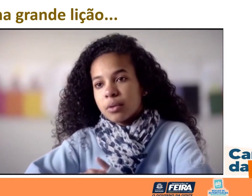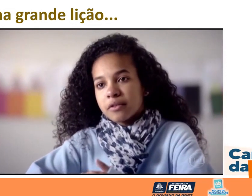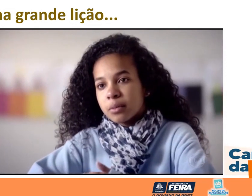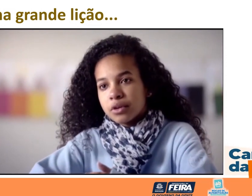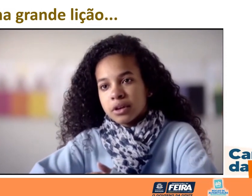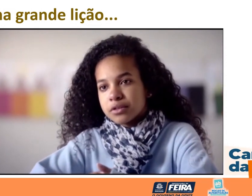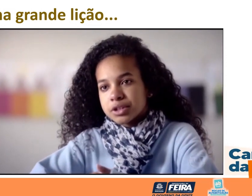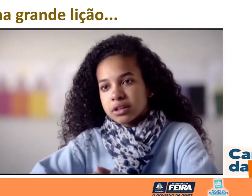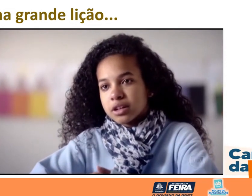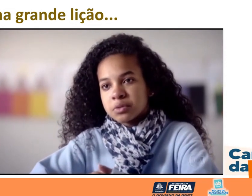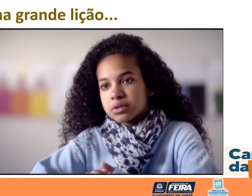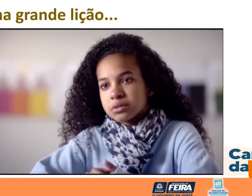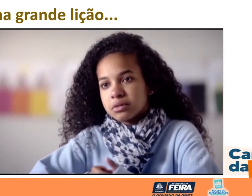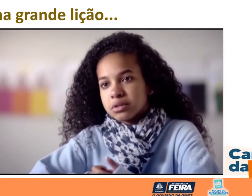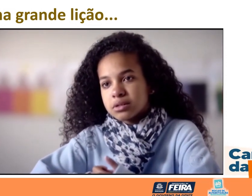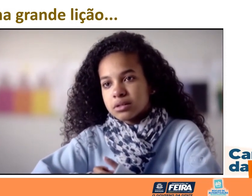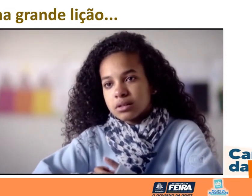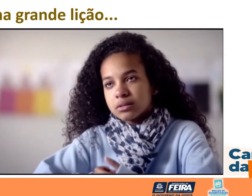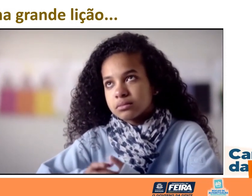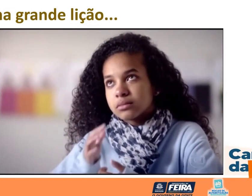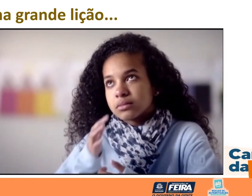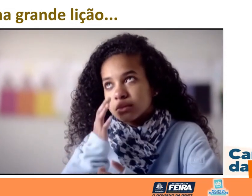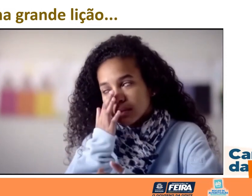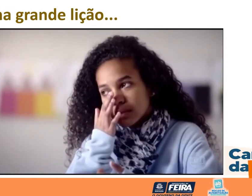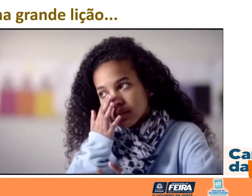Preconceito é uma forma horrível de tratar as pessoas.